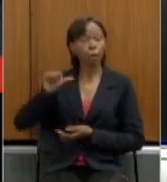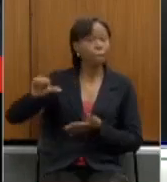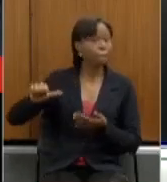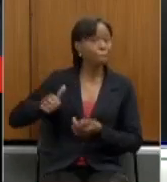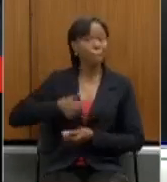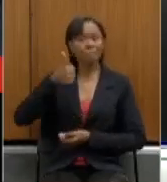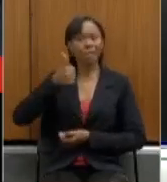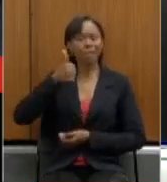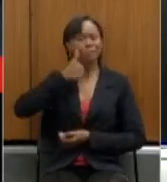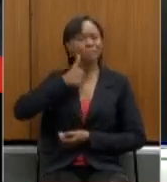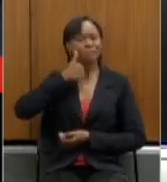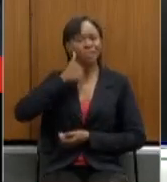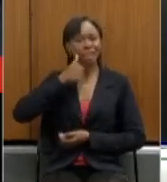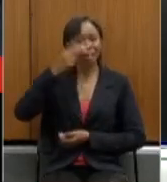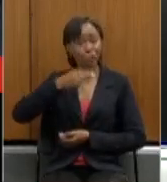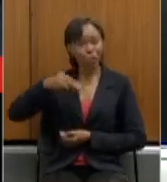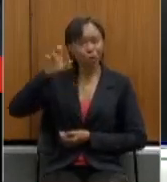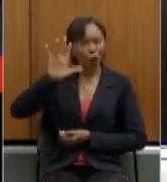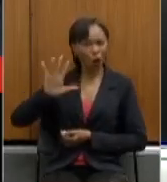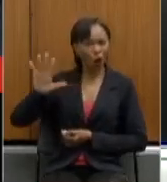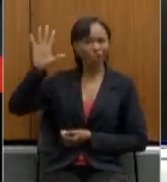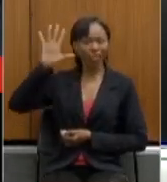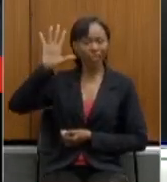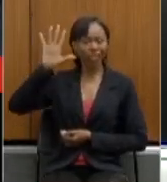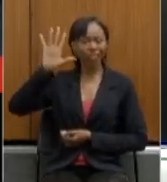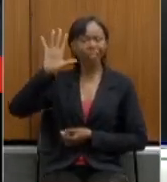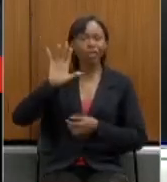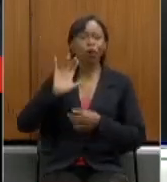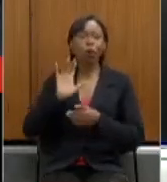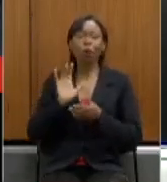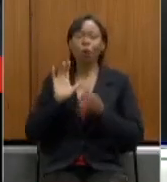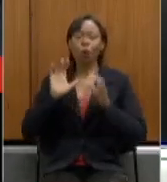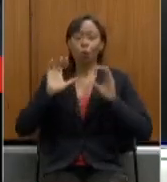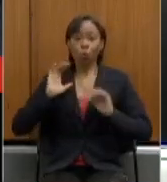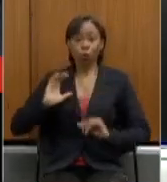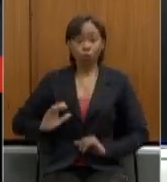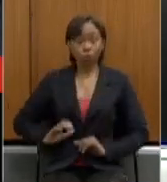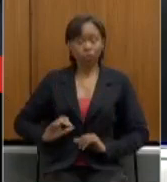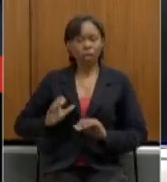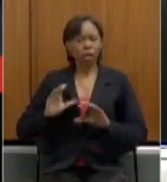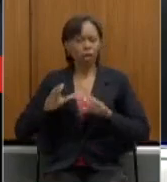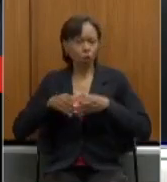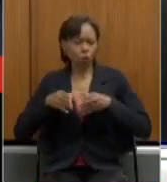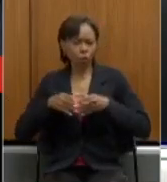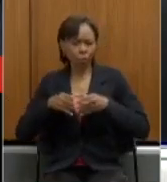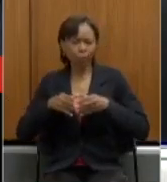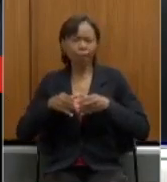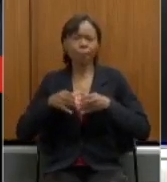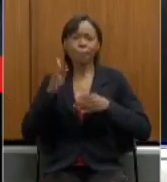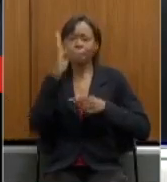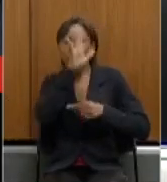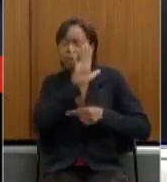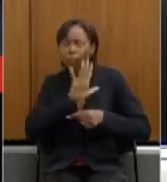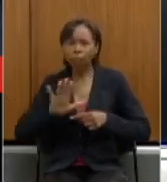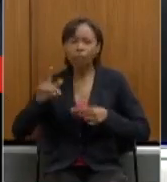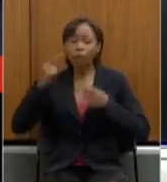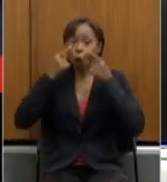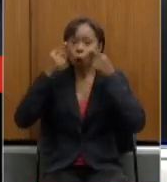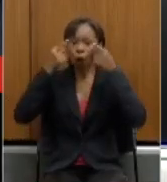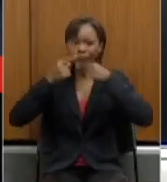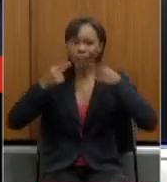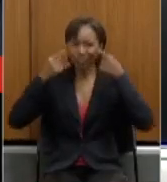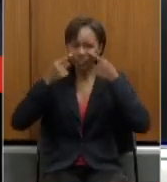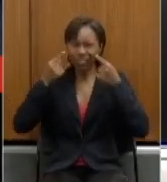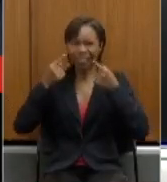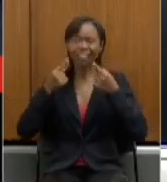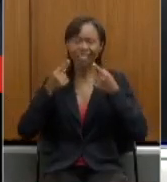mulher do Nordeste na diretoria do Conselho Brasileiro de Oftalmologia em 70 anos de história daquela instituição. Foi